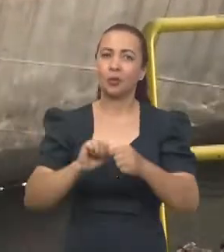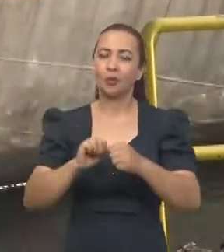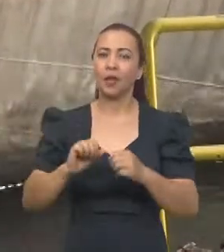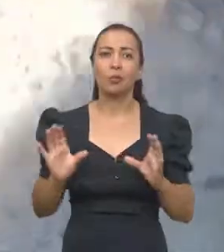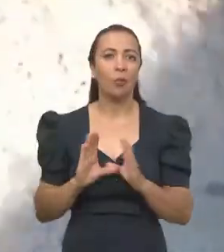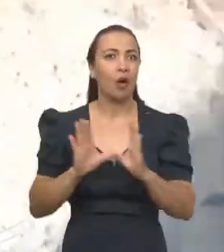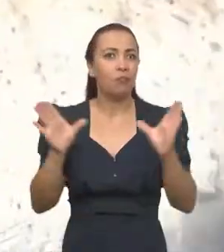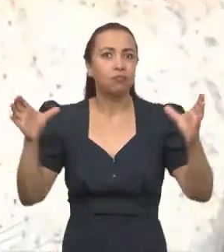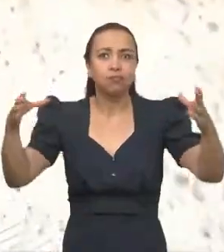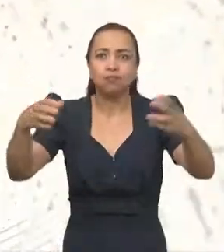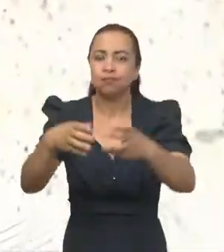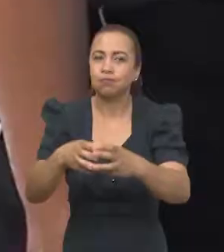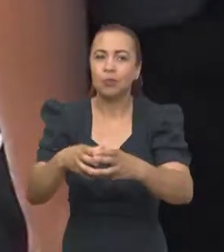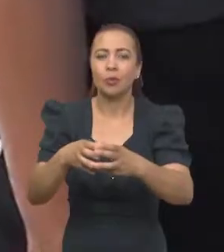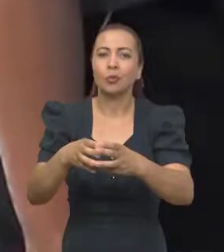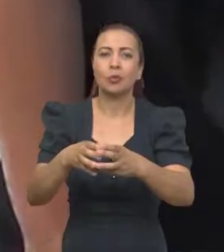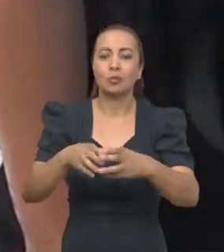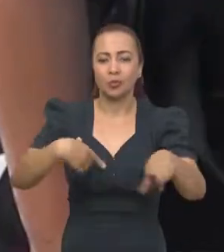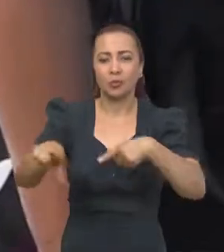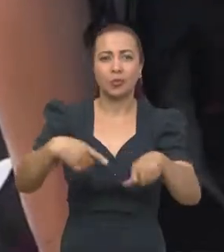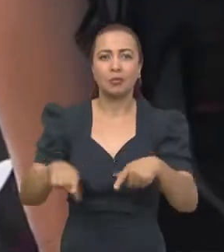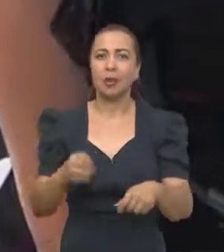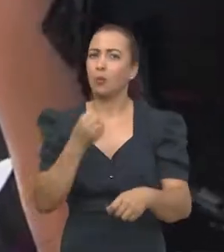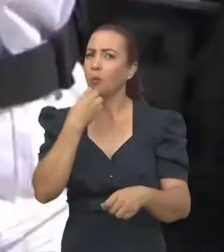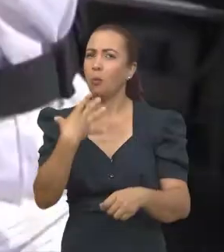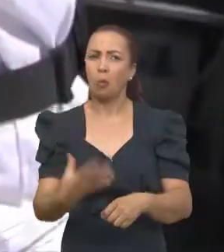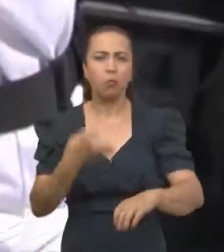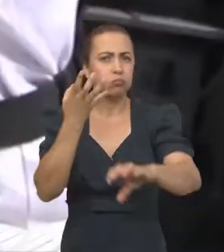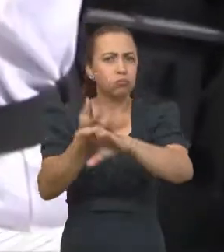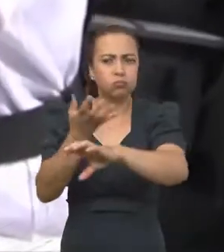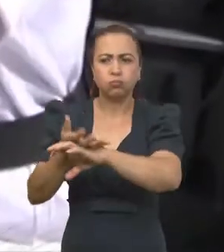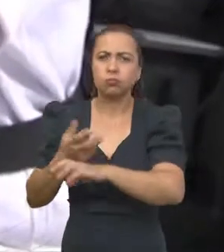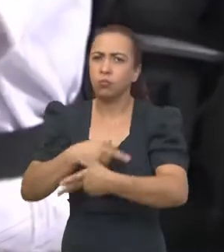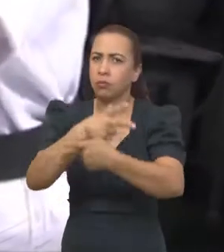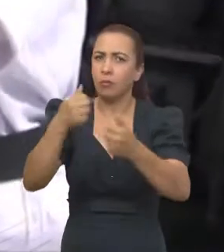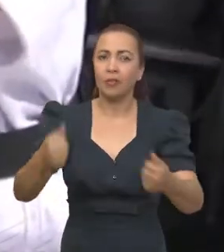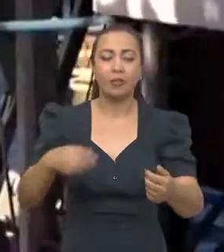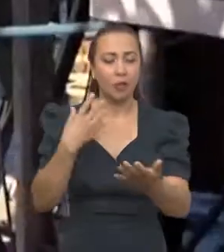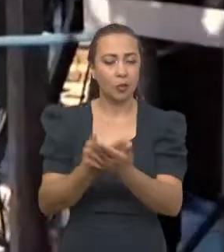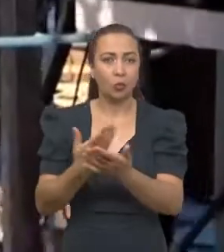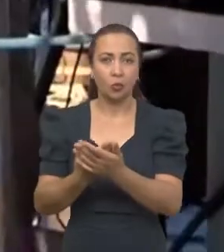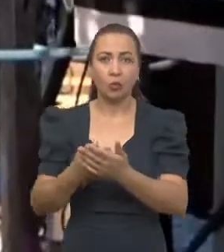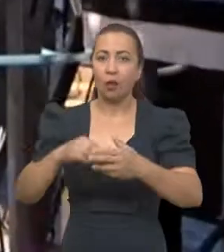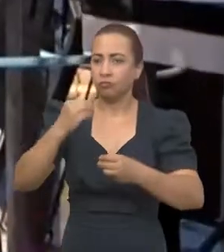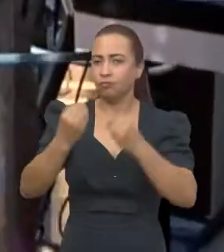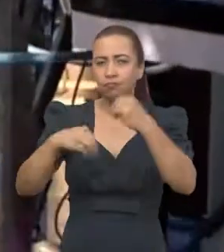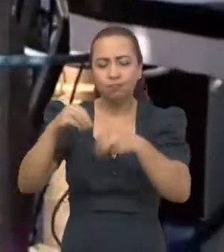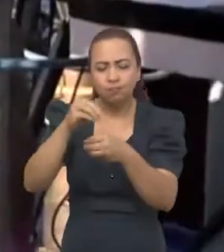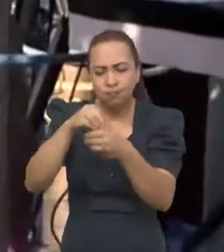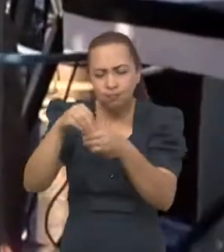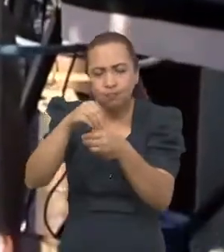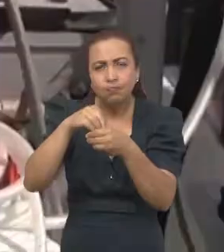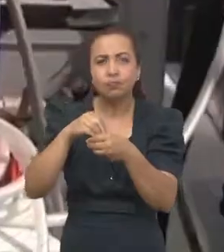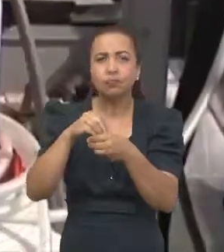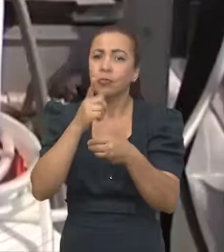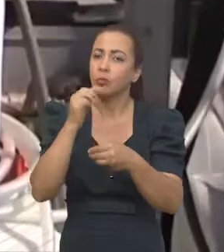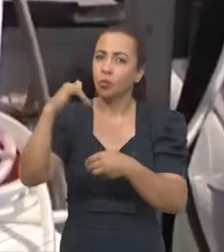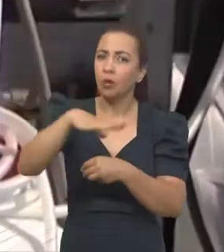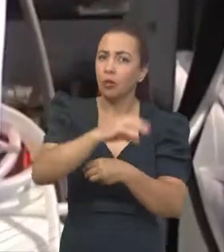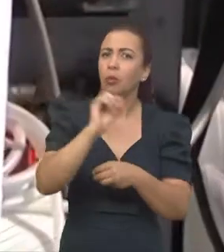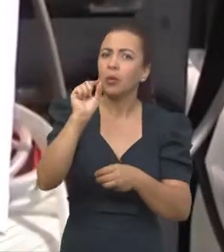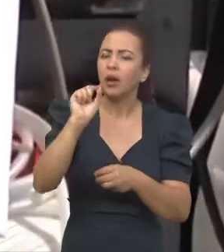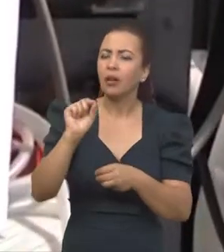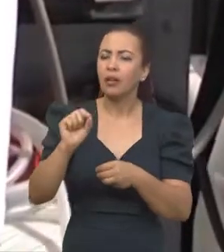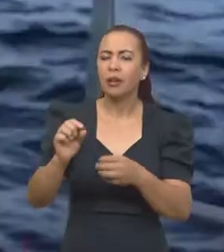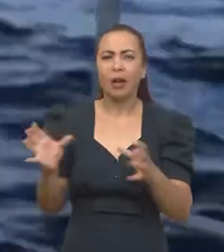uma grande equipe de trabalho multidisciplinar, e a gente vai estudar o microbioma do oceano. O é o microbioma do oceano?